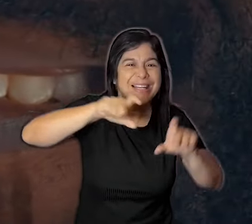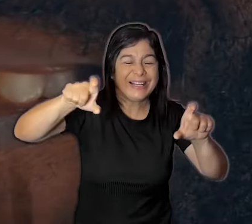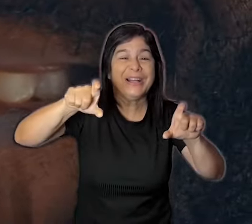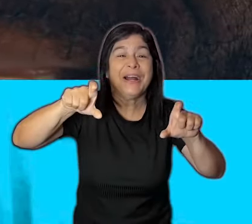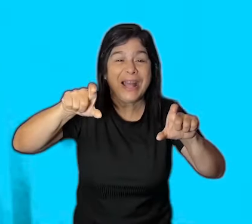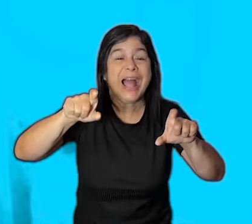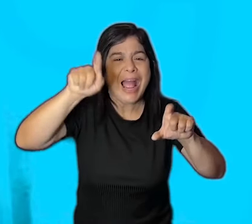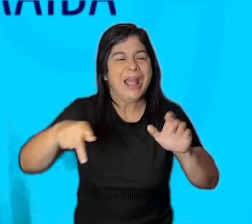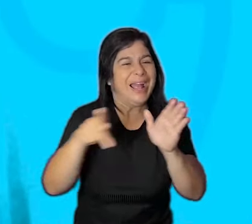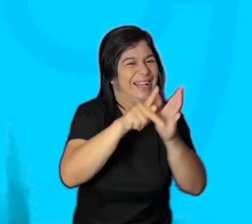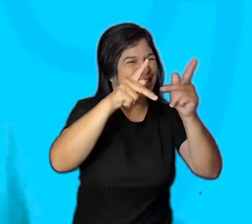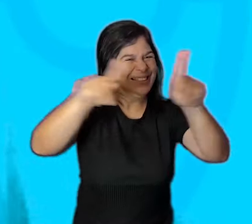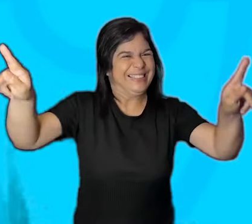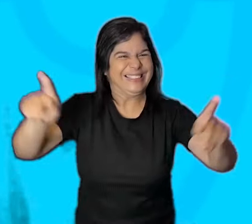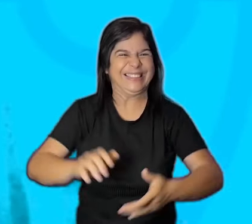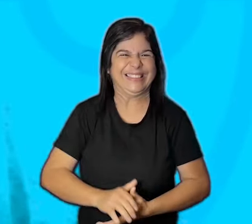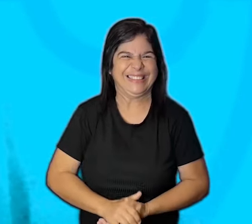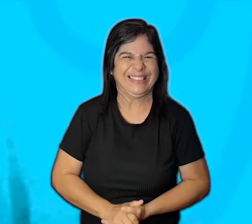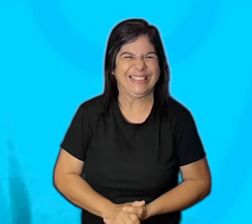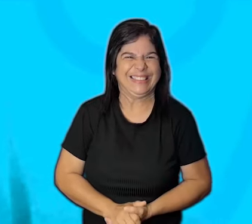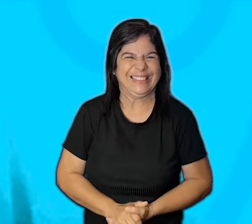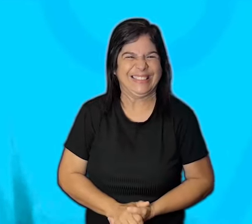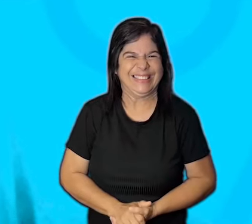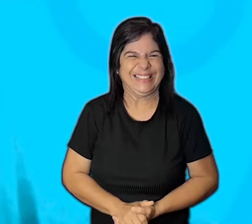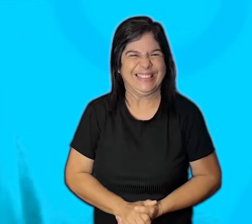Assembleia Legislativa da Paraíba, essa casa é sua.